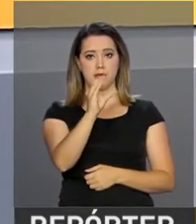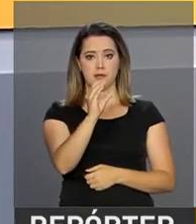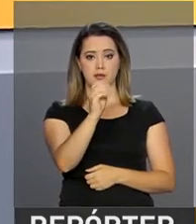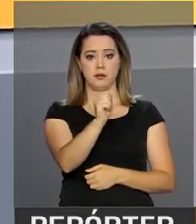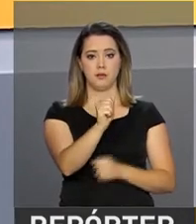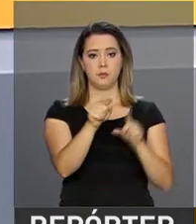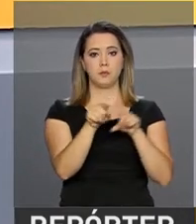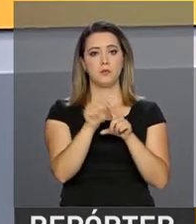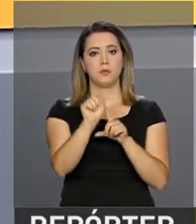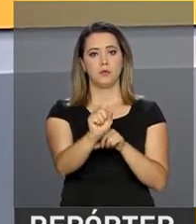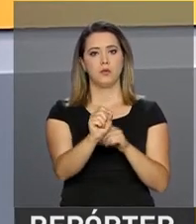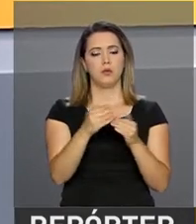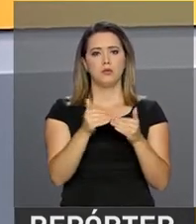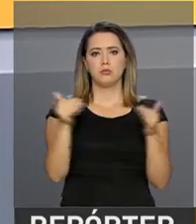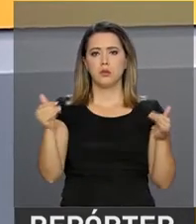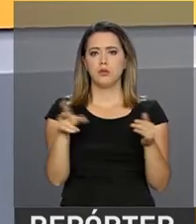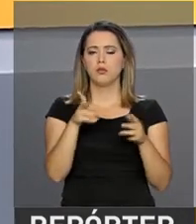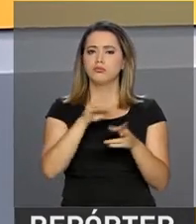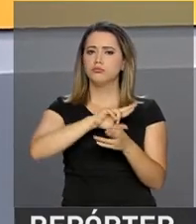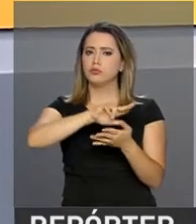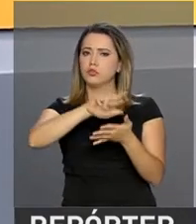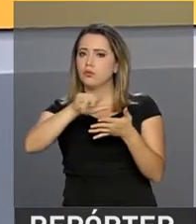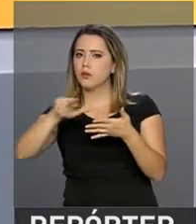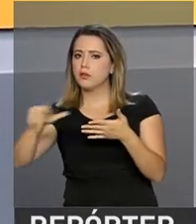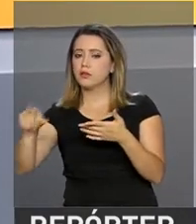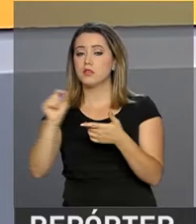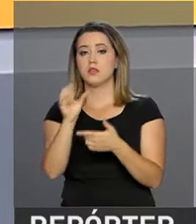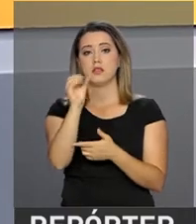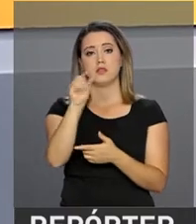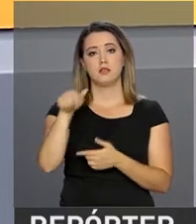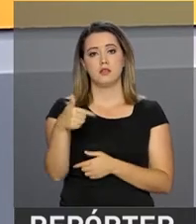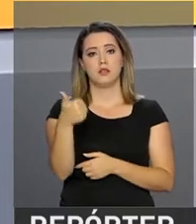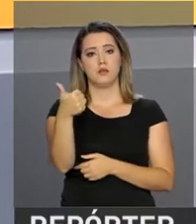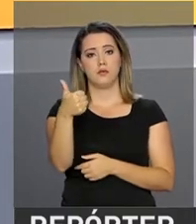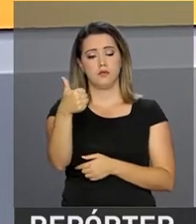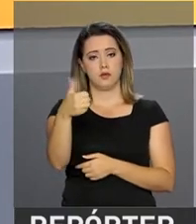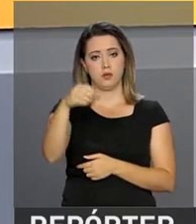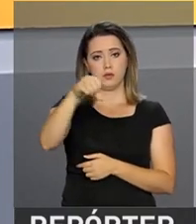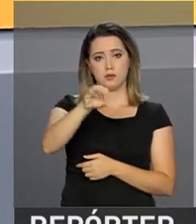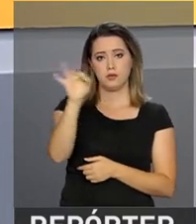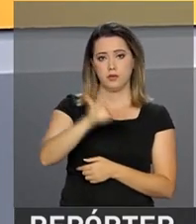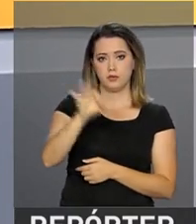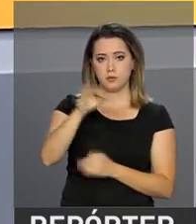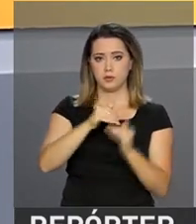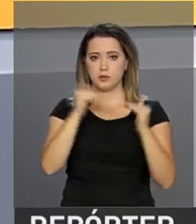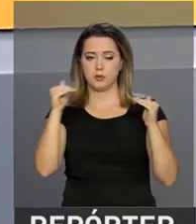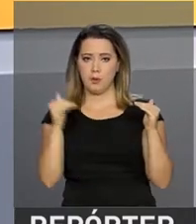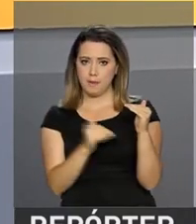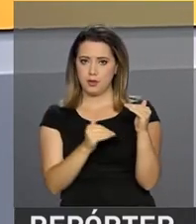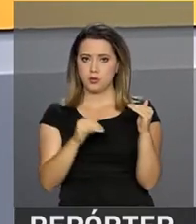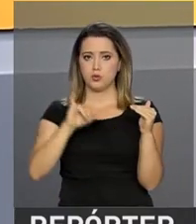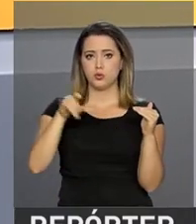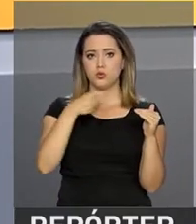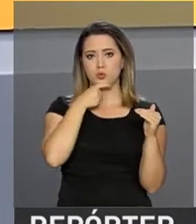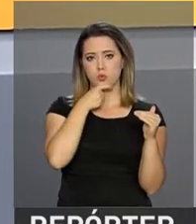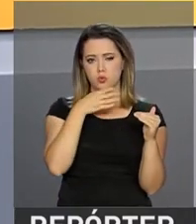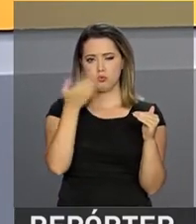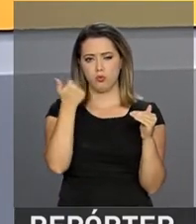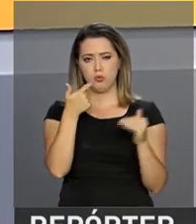Nacional de Preços ao Consumidor Amplo, teve variação de 0,19% abaixo de julho, quando foi de 0